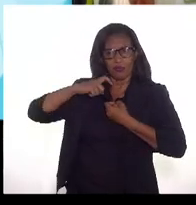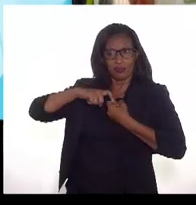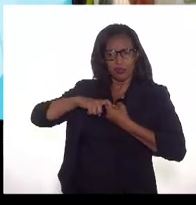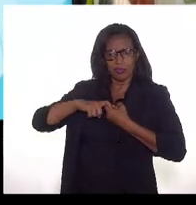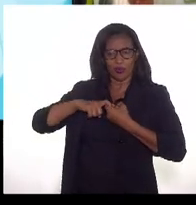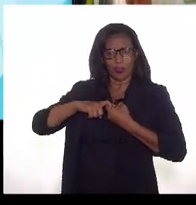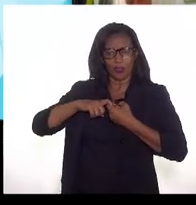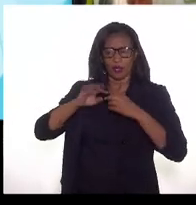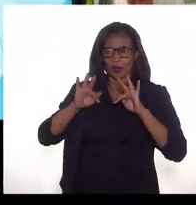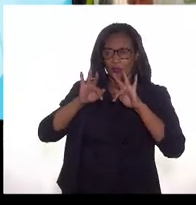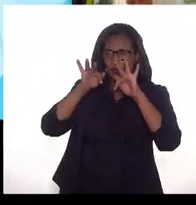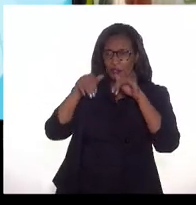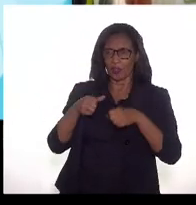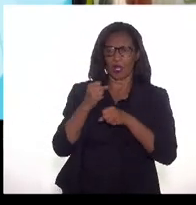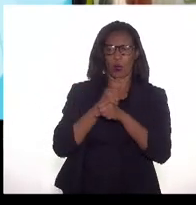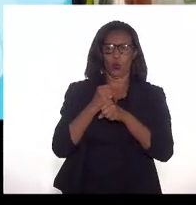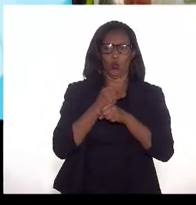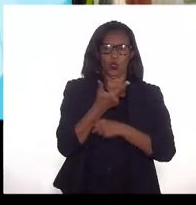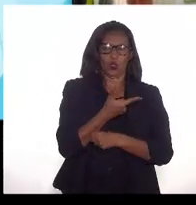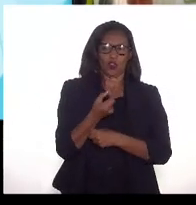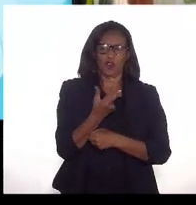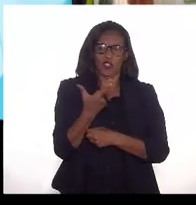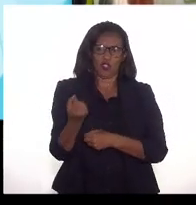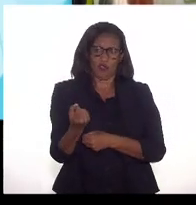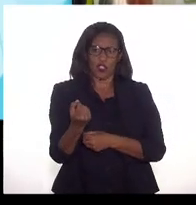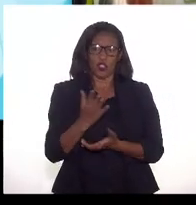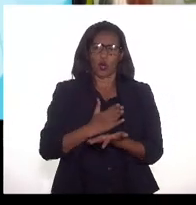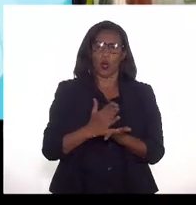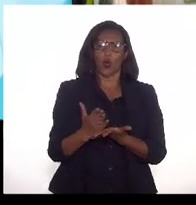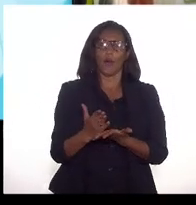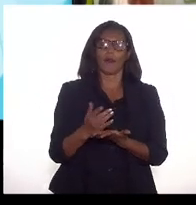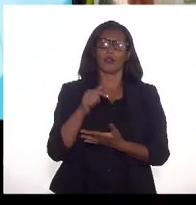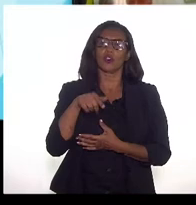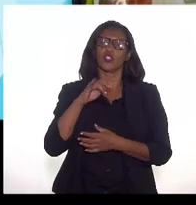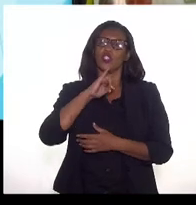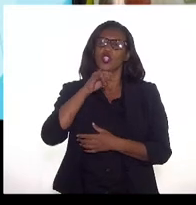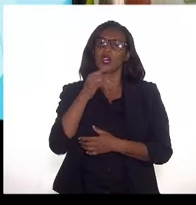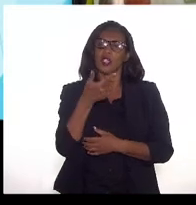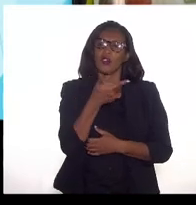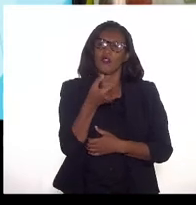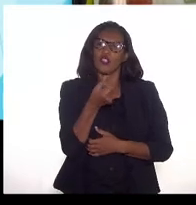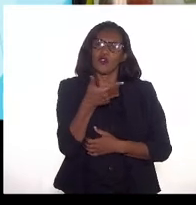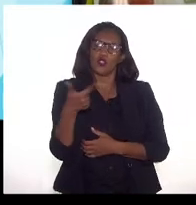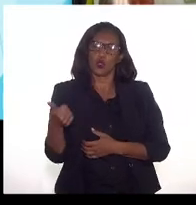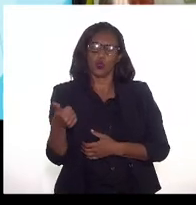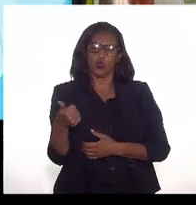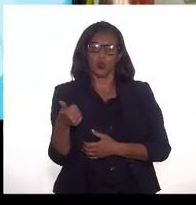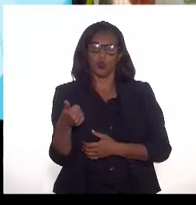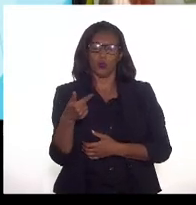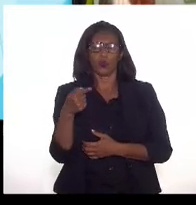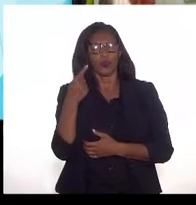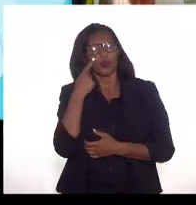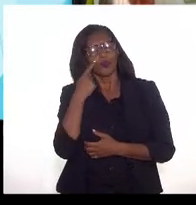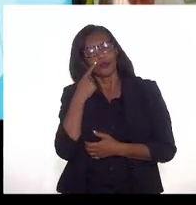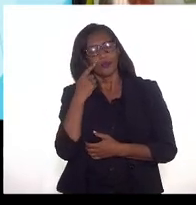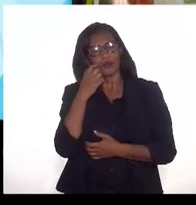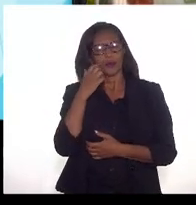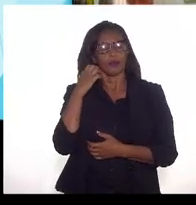no final do ano passado, início desse ano. Então, vocês vejam que, por exemplo, aqui no mês de